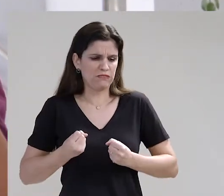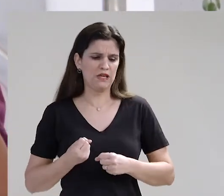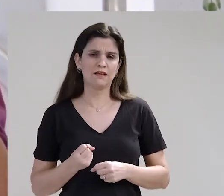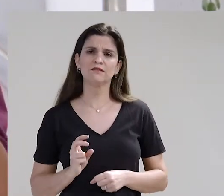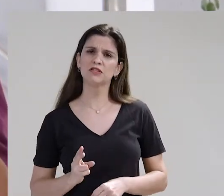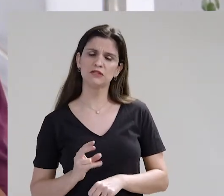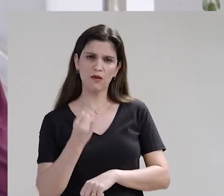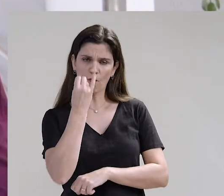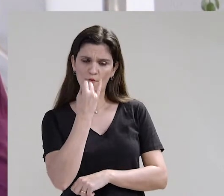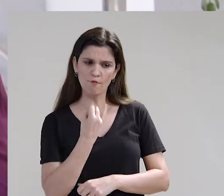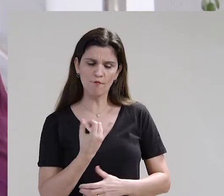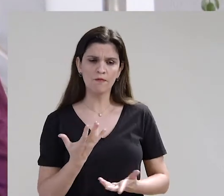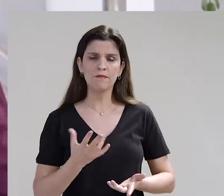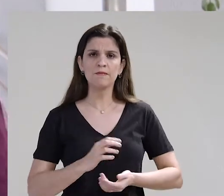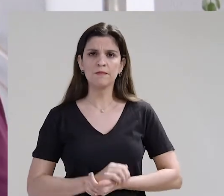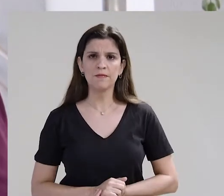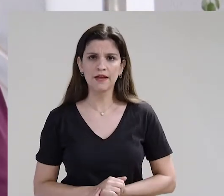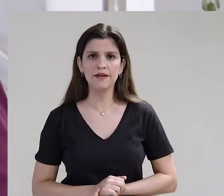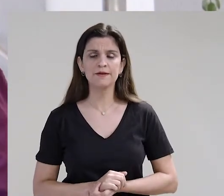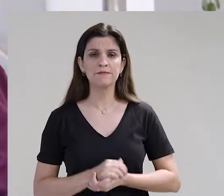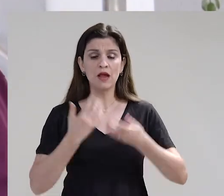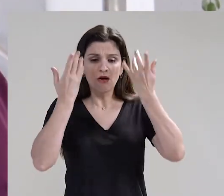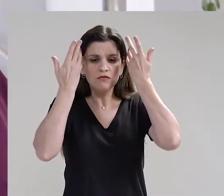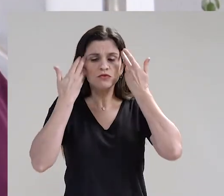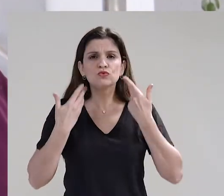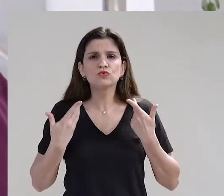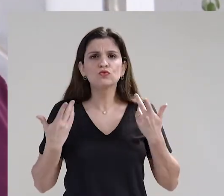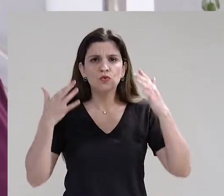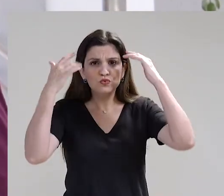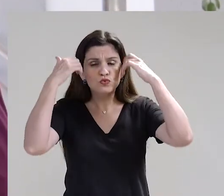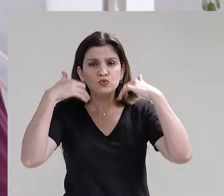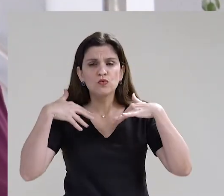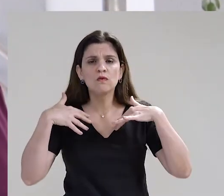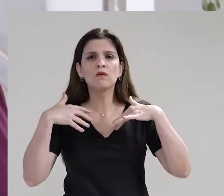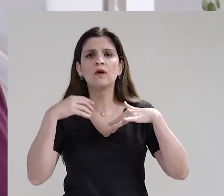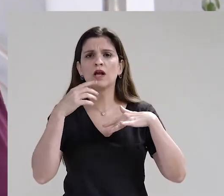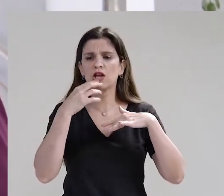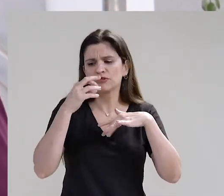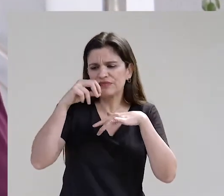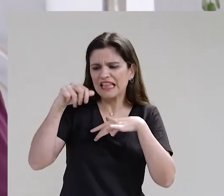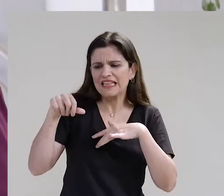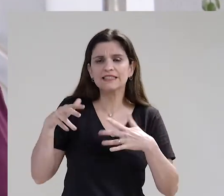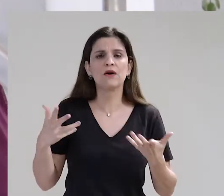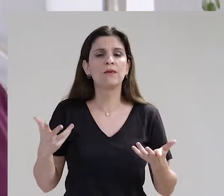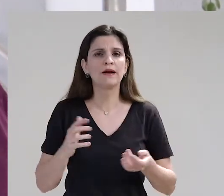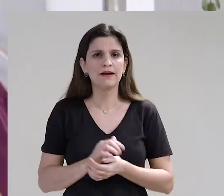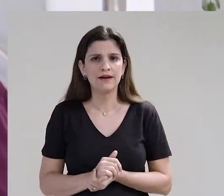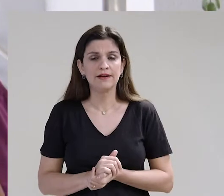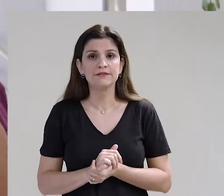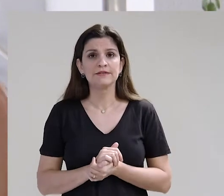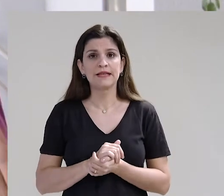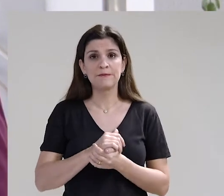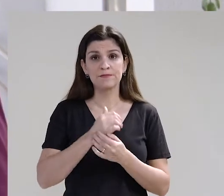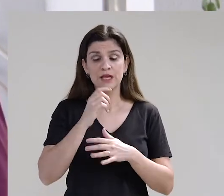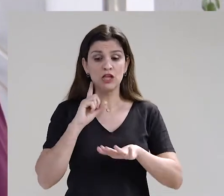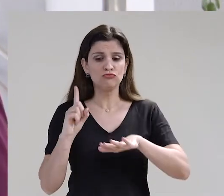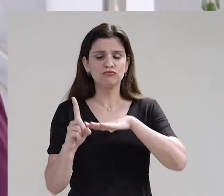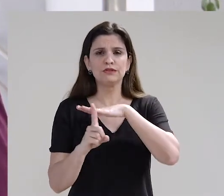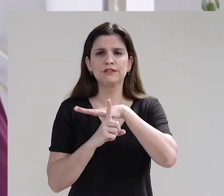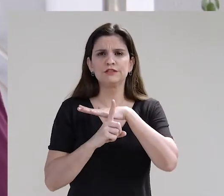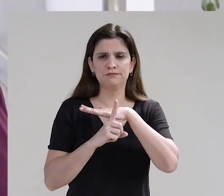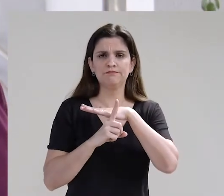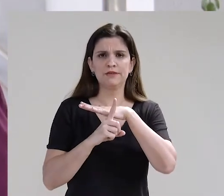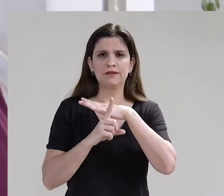peso, o suor muito salgado. Até os profissionais da saúde têm pouca experiência. A gente sofre bastante quando chega num